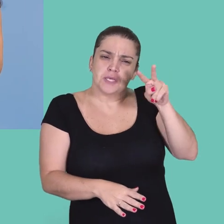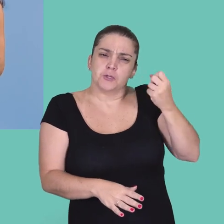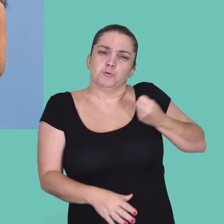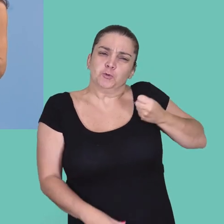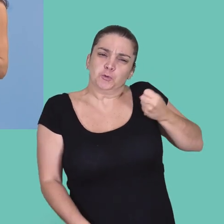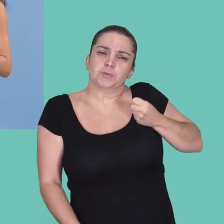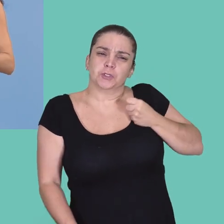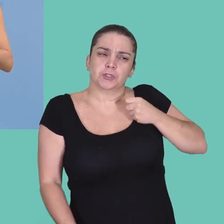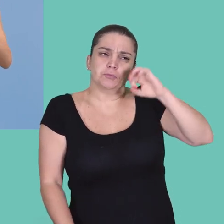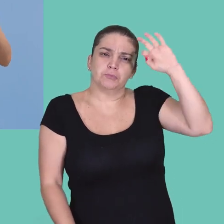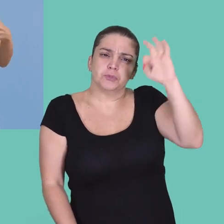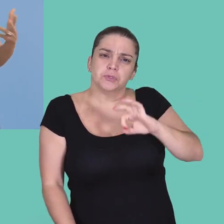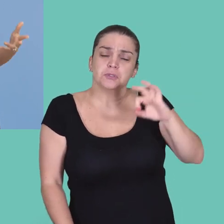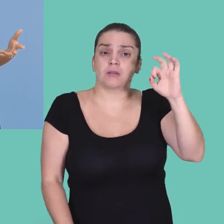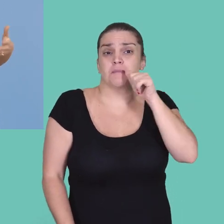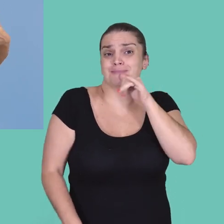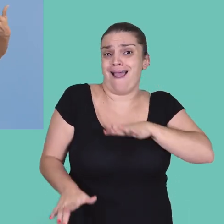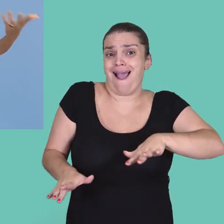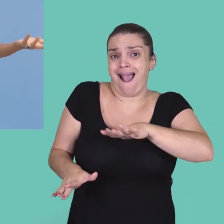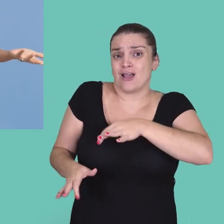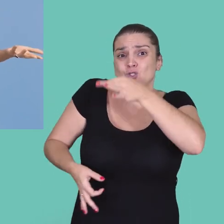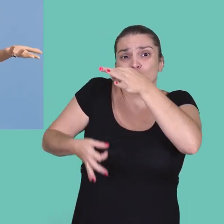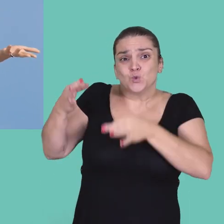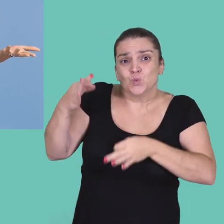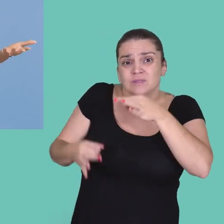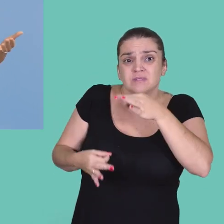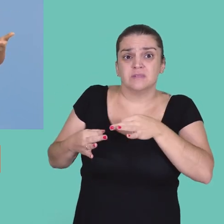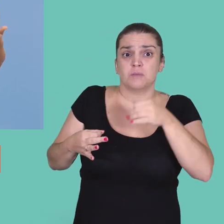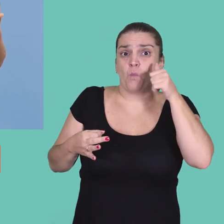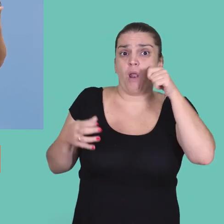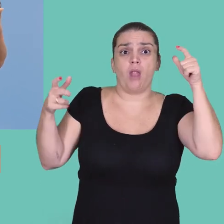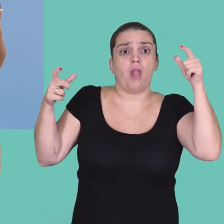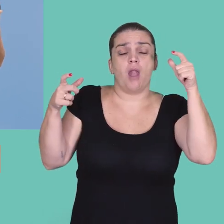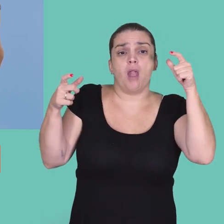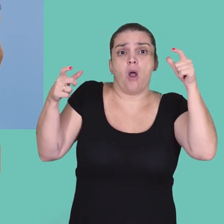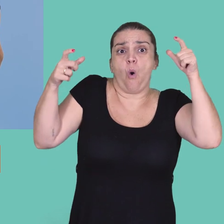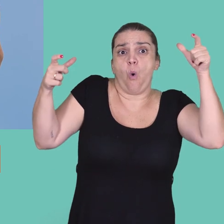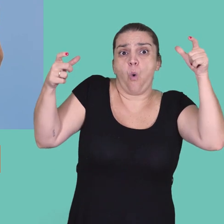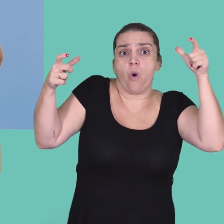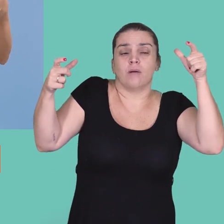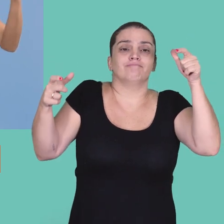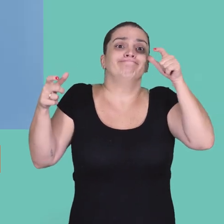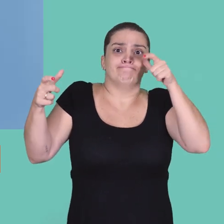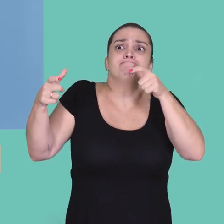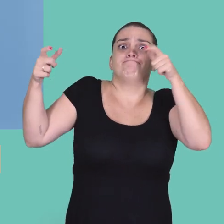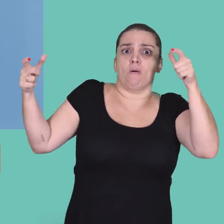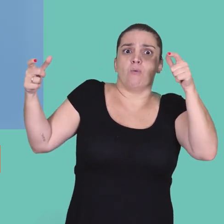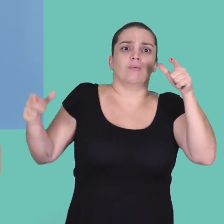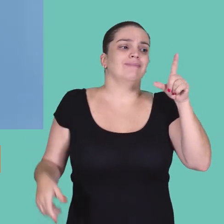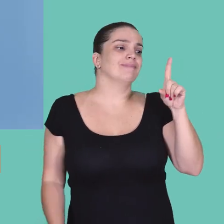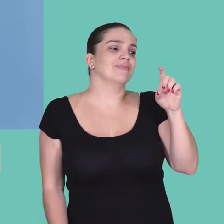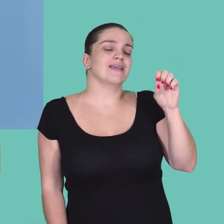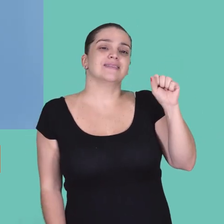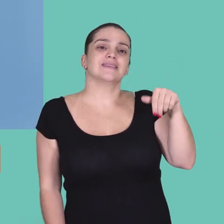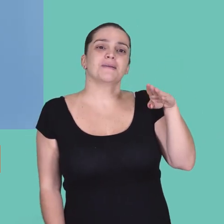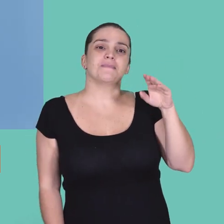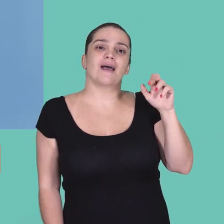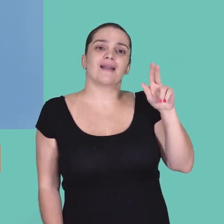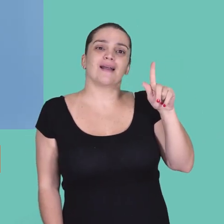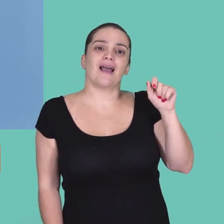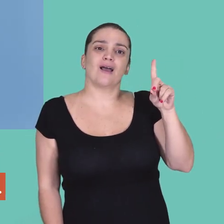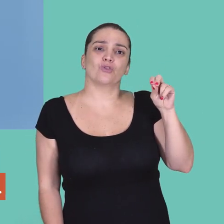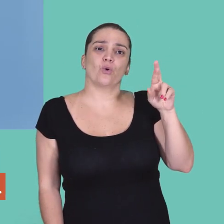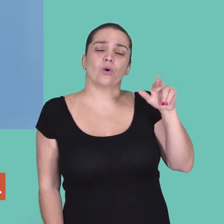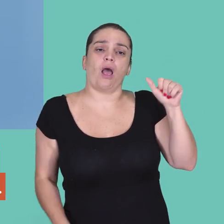recentemente, houve um dado que, mesmo no mundo do judiciário, o percentual de juízas é bem maior que o de desembargadoras, por